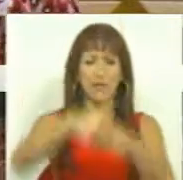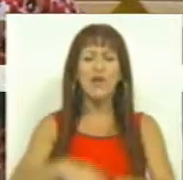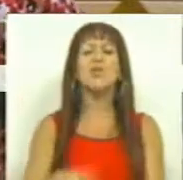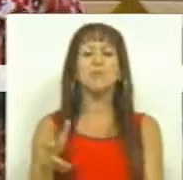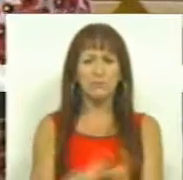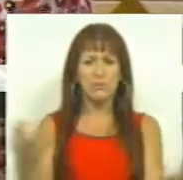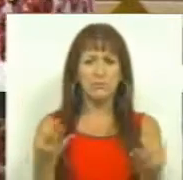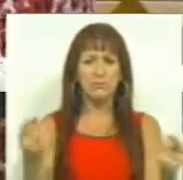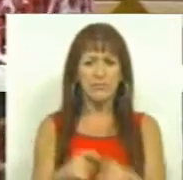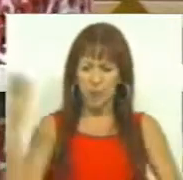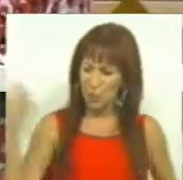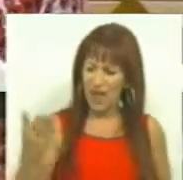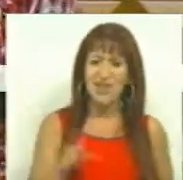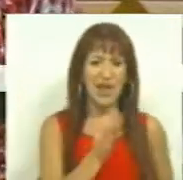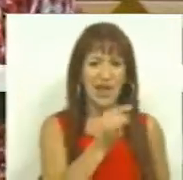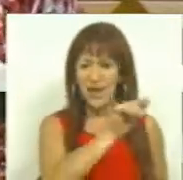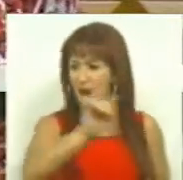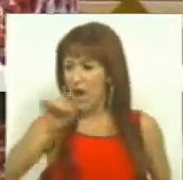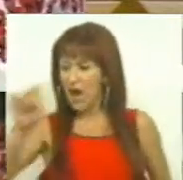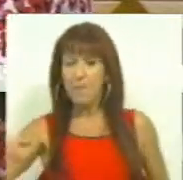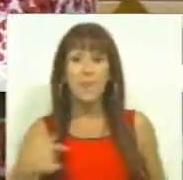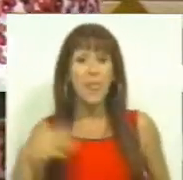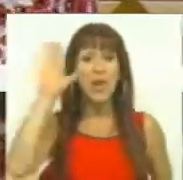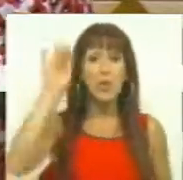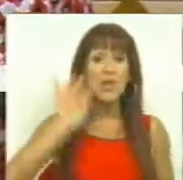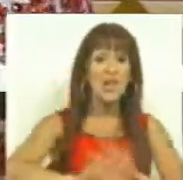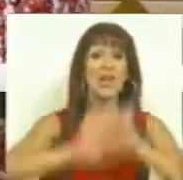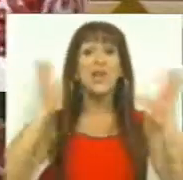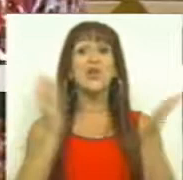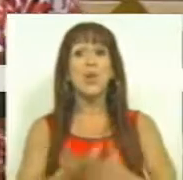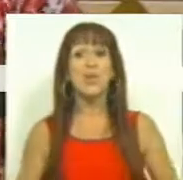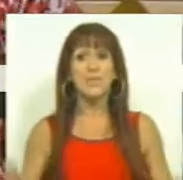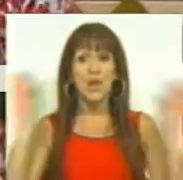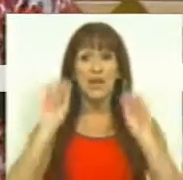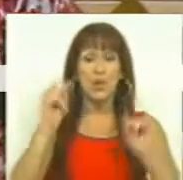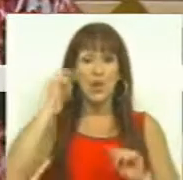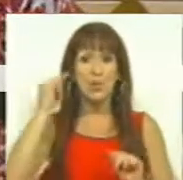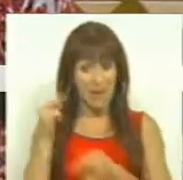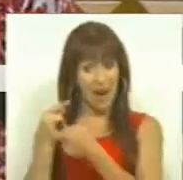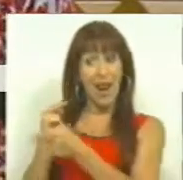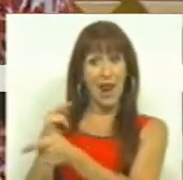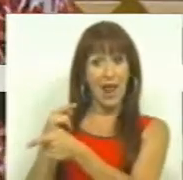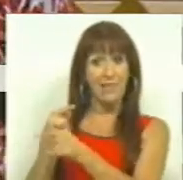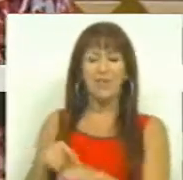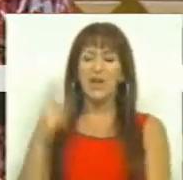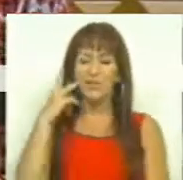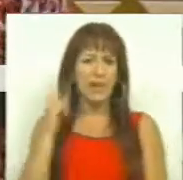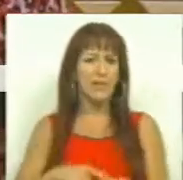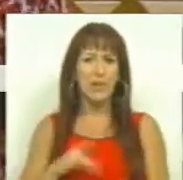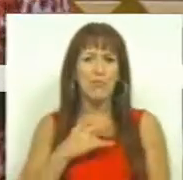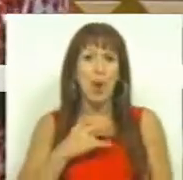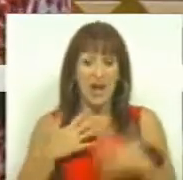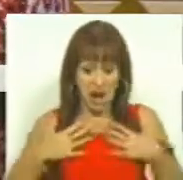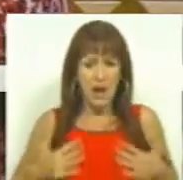reconhecimento dos direitos destas crianças. E a educação em geral, e a educação especial em particular, vive muito o amor à